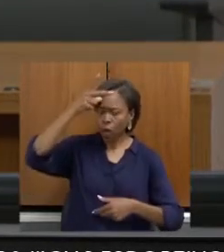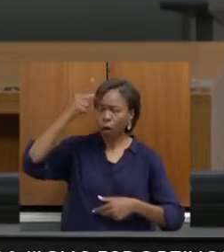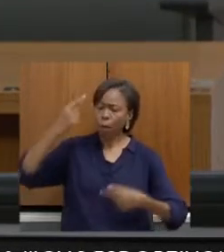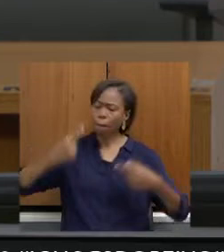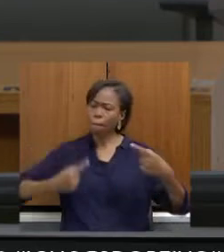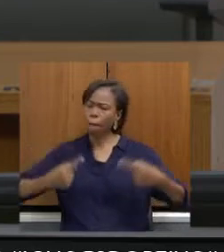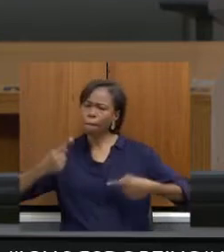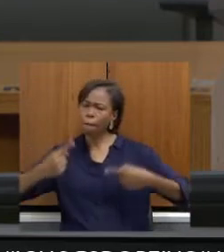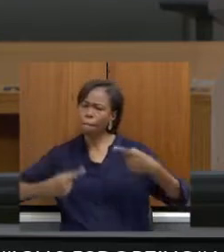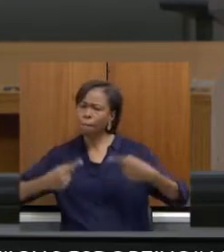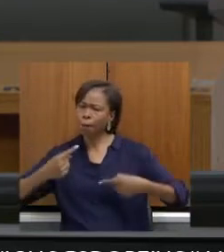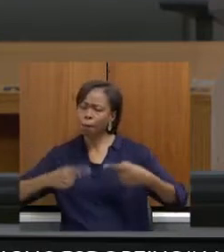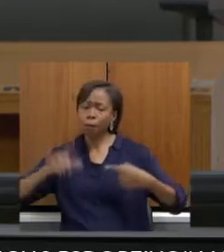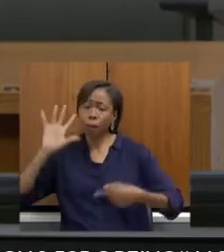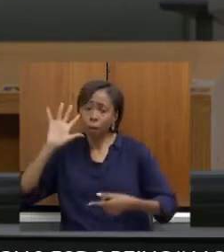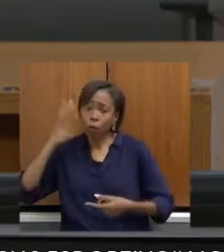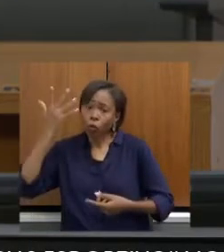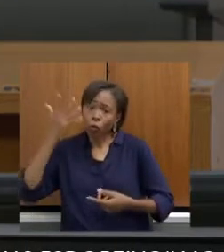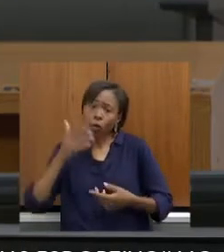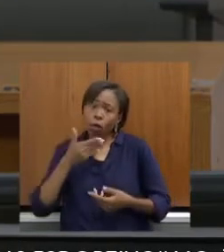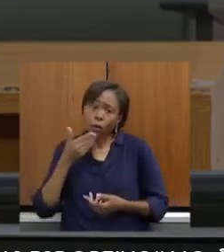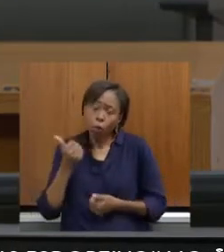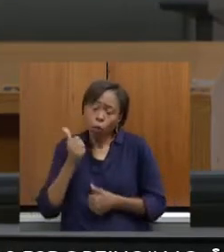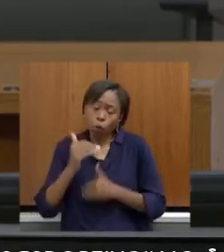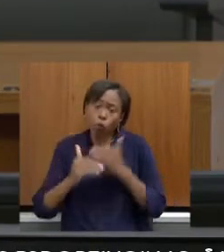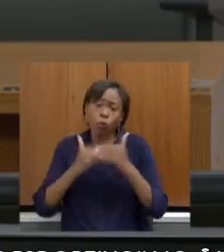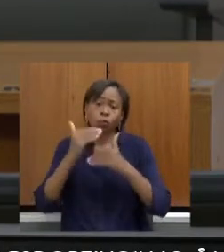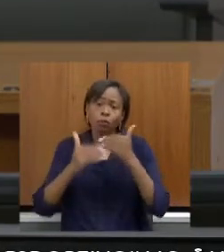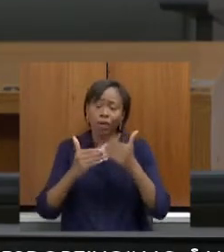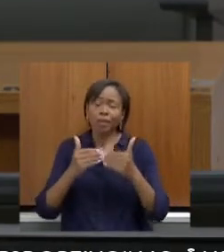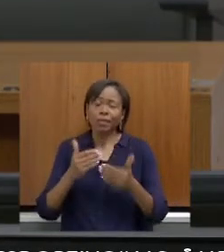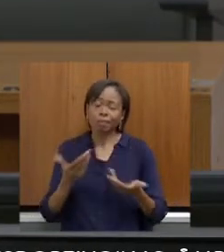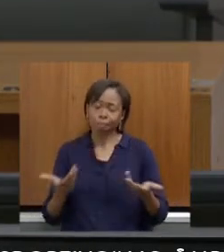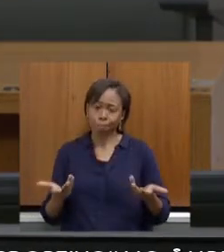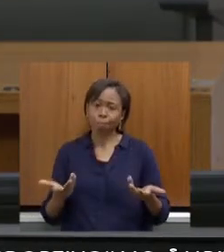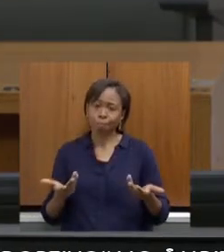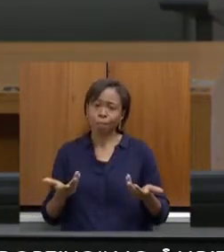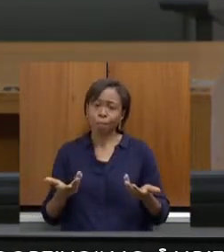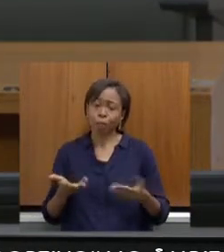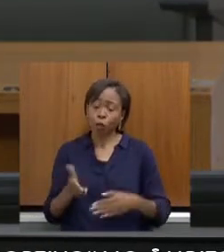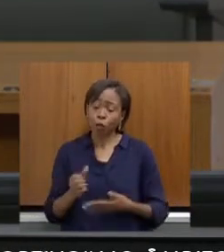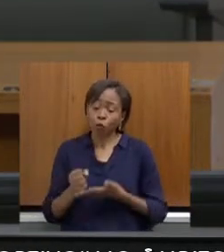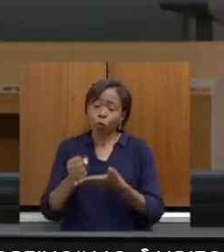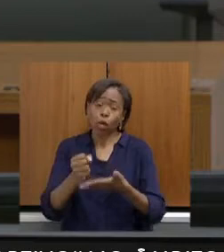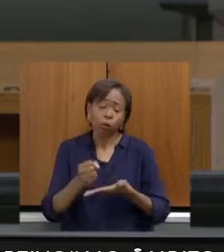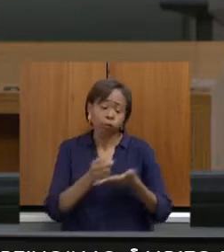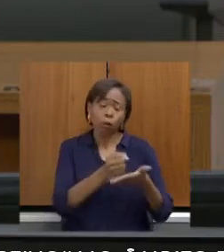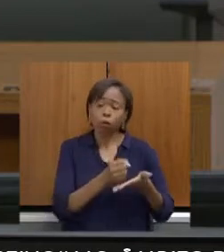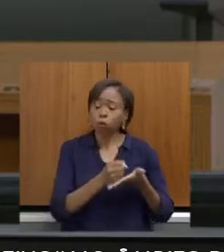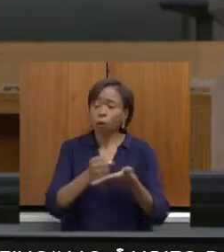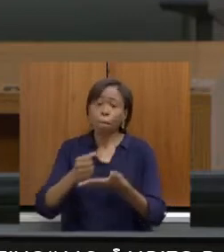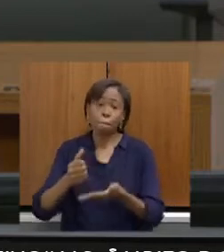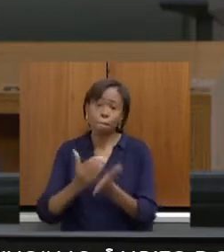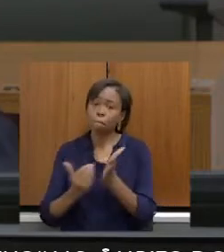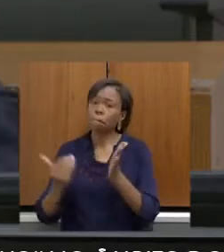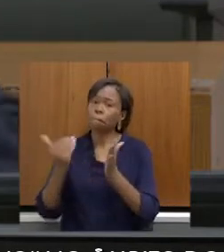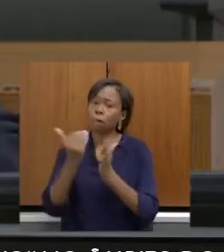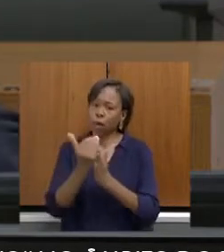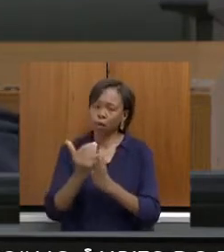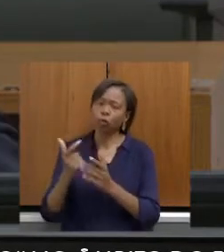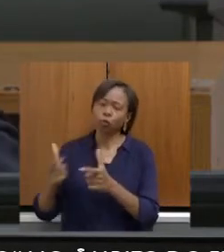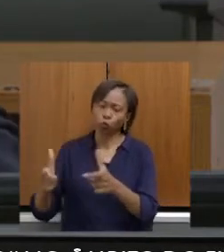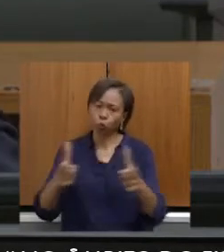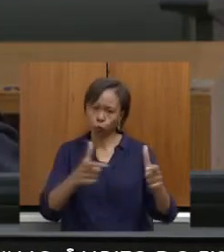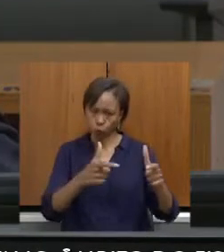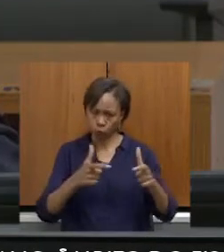aprimorar essa oportunidade, essa oportunidade de atender mais pessoas lá no território. Então, eu